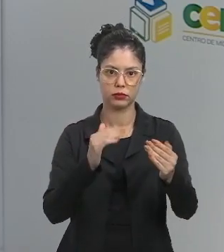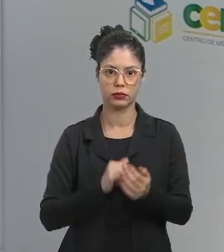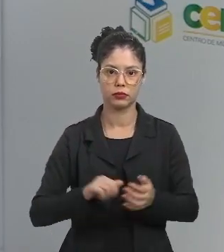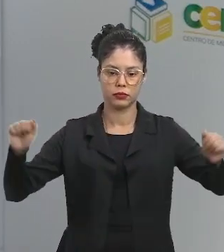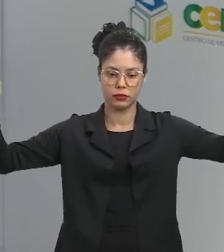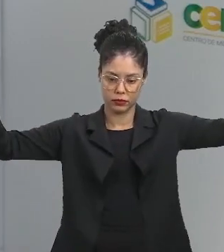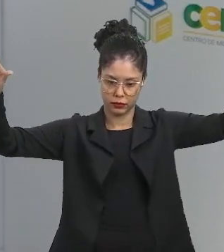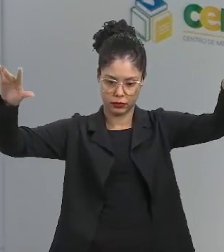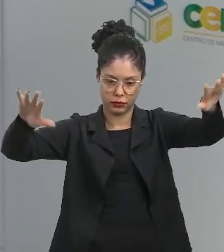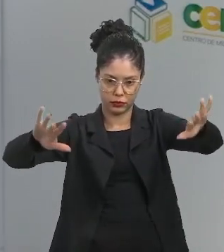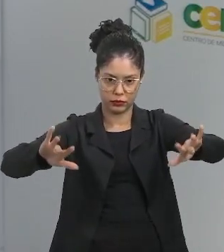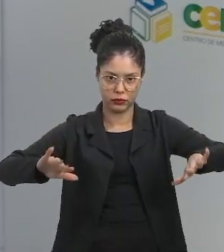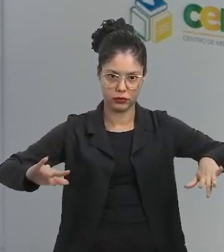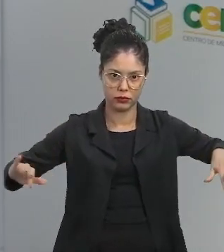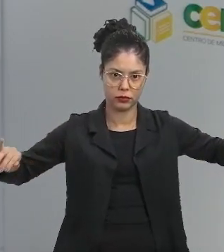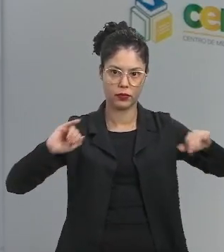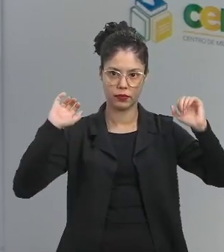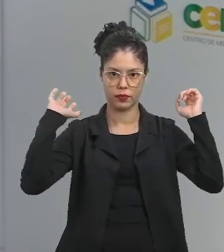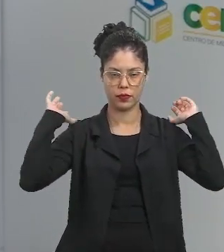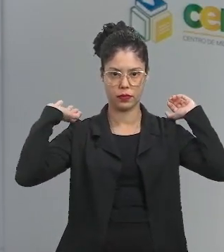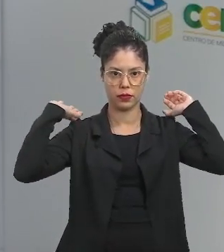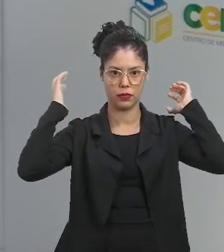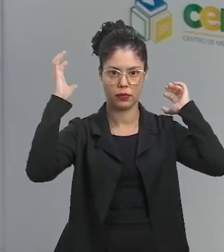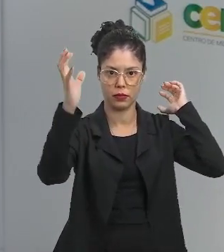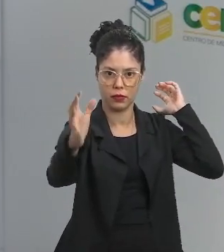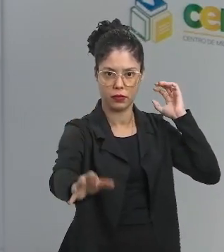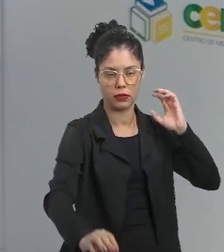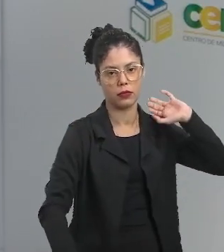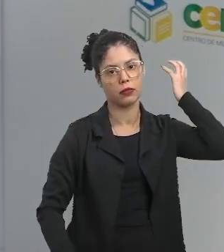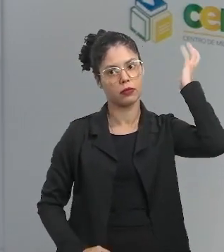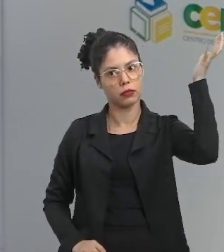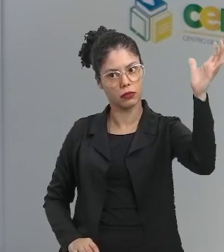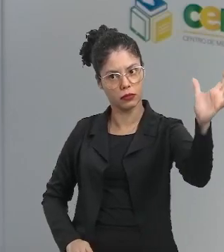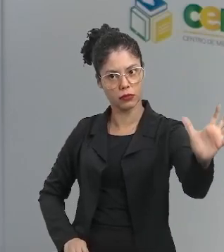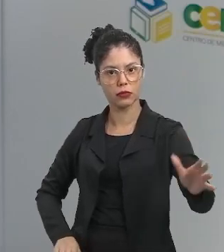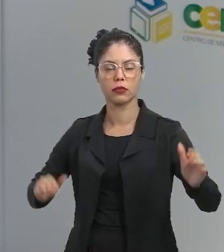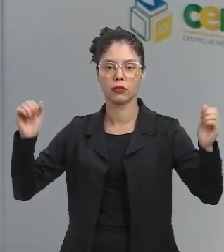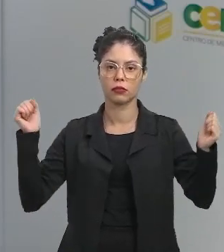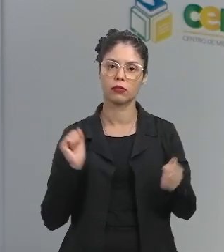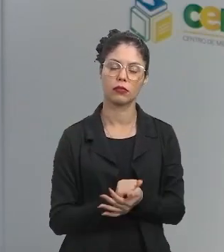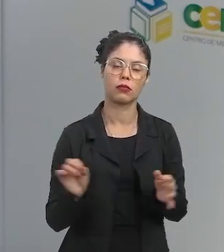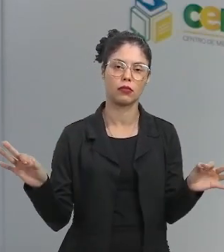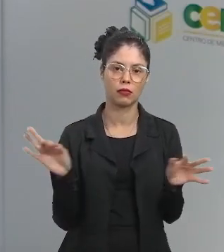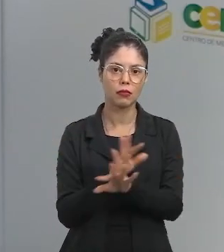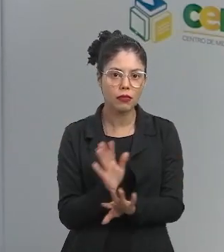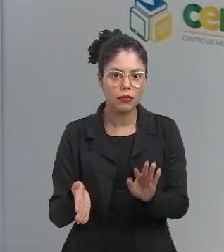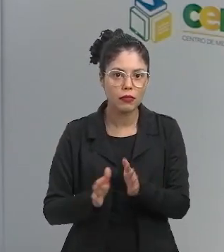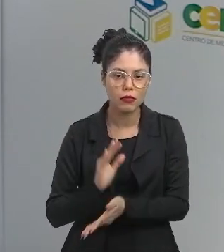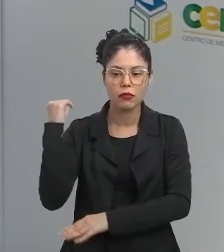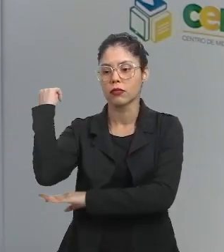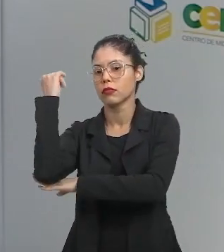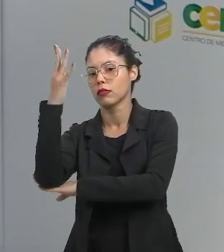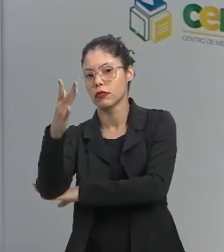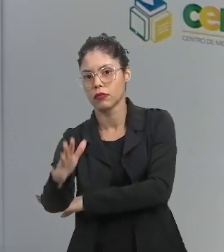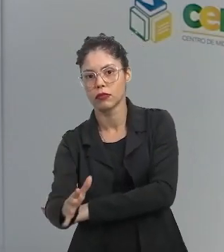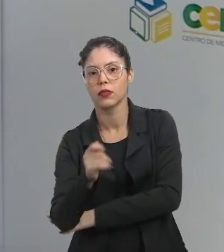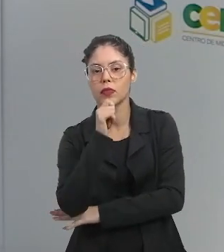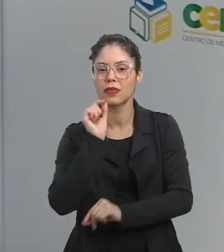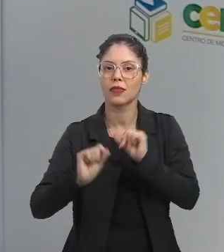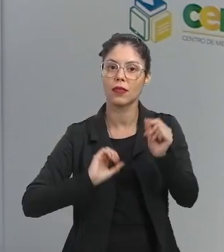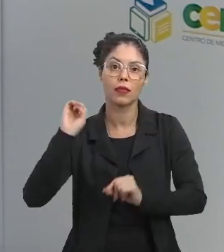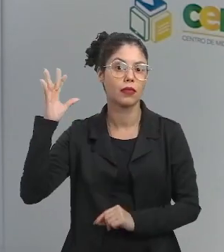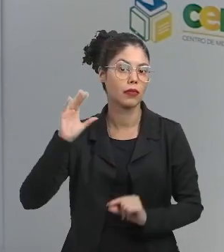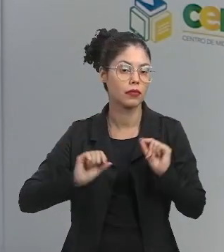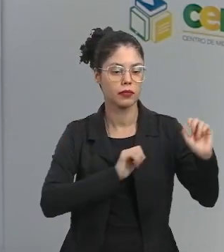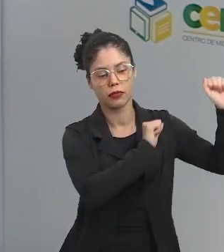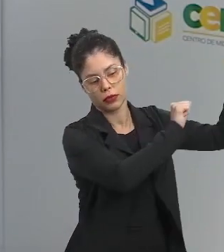rio, as matas, os sedimentos dessas margens correm para